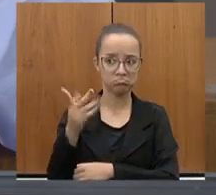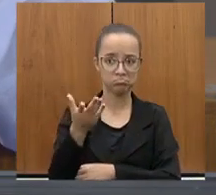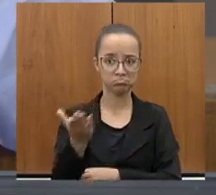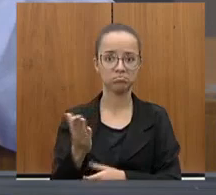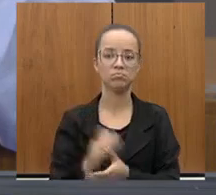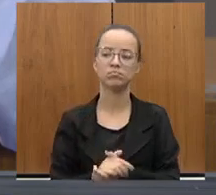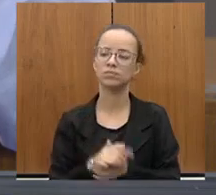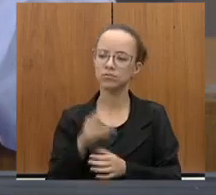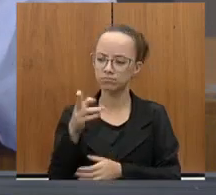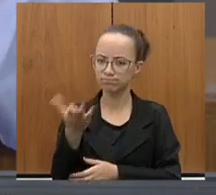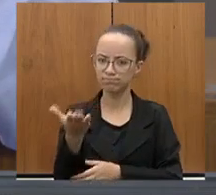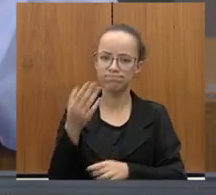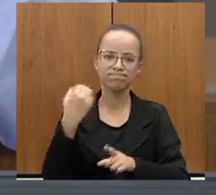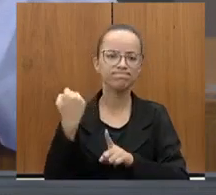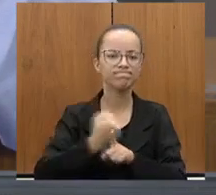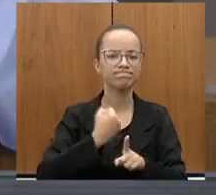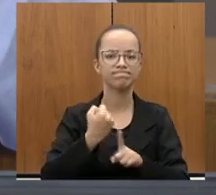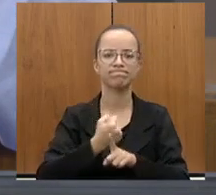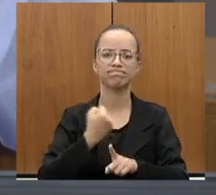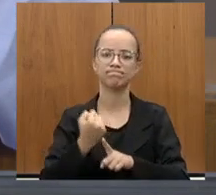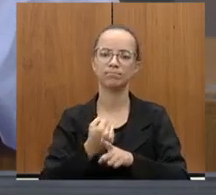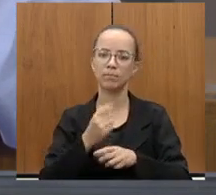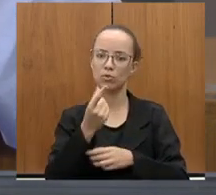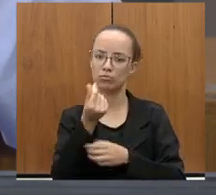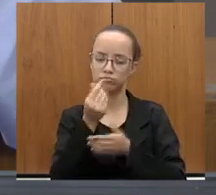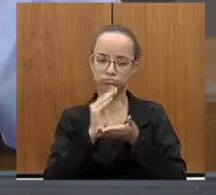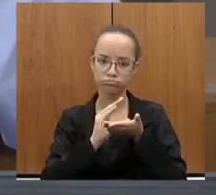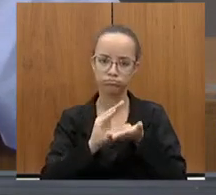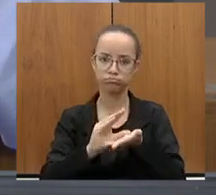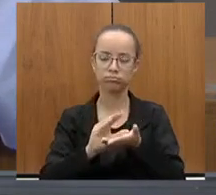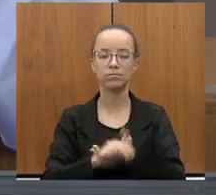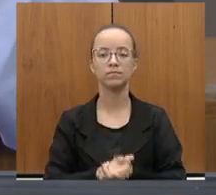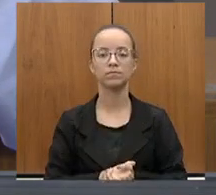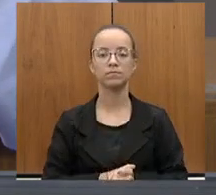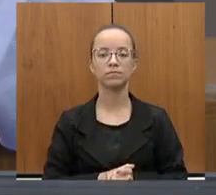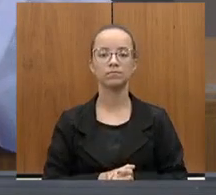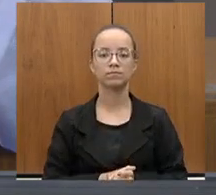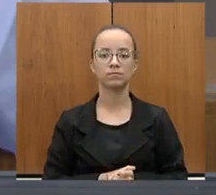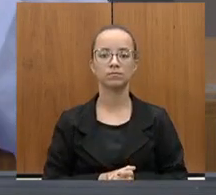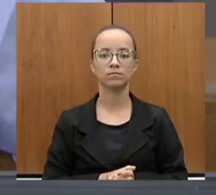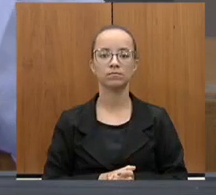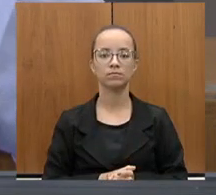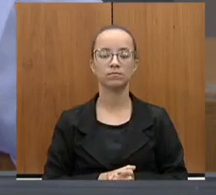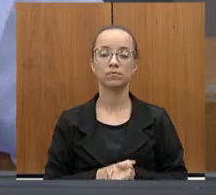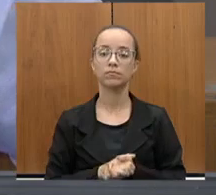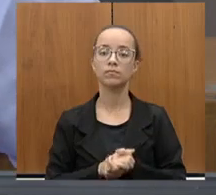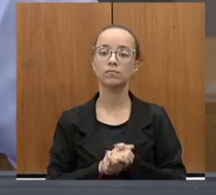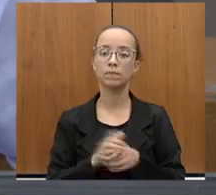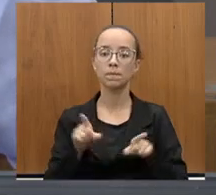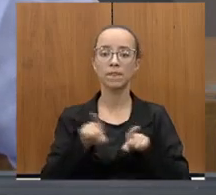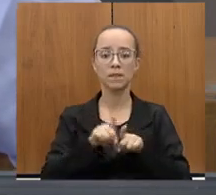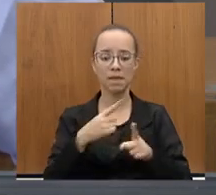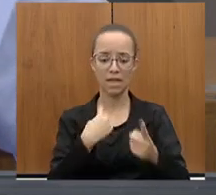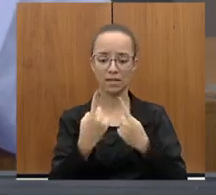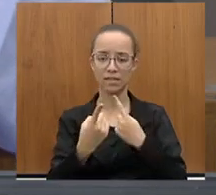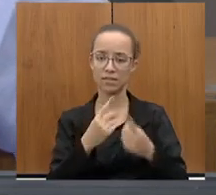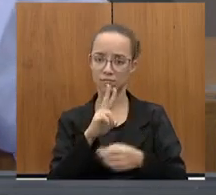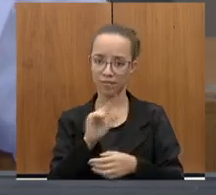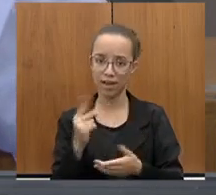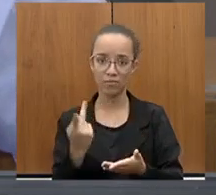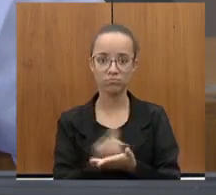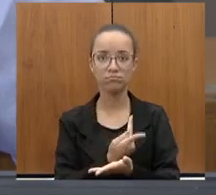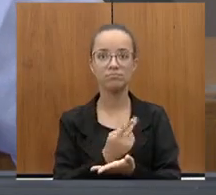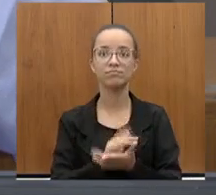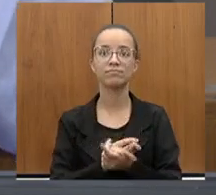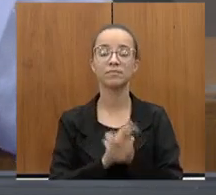lutado também por esse recurso e, revés do Belém, vamos fazer essa estrada. Agora, a